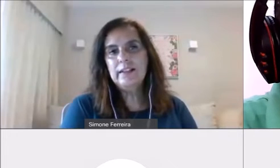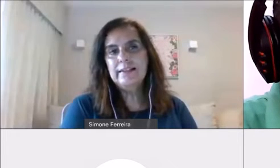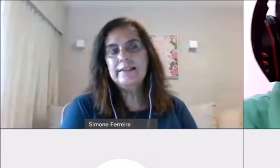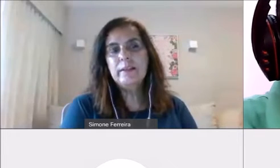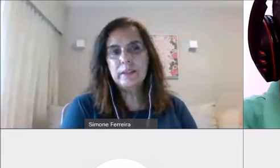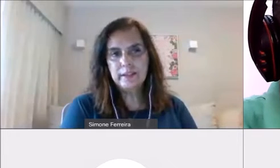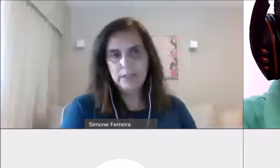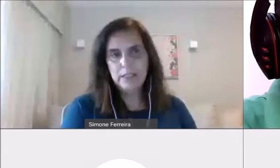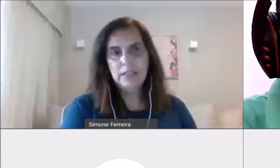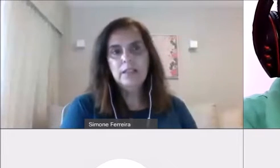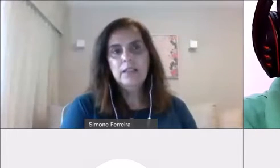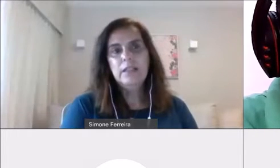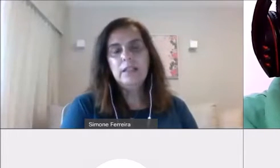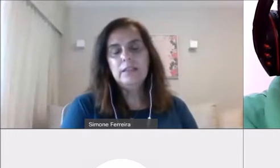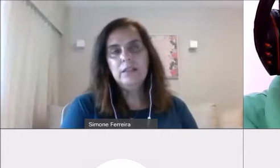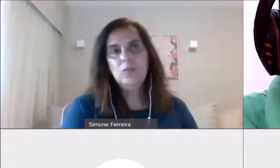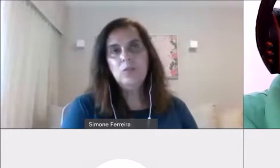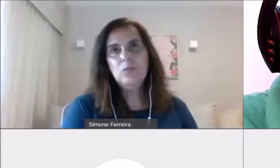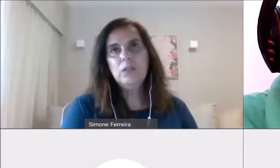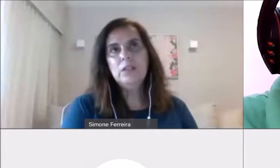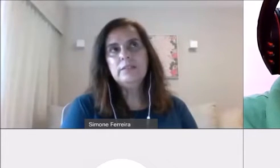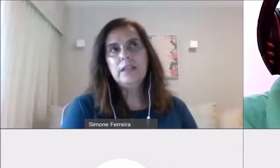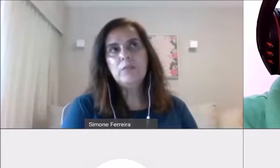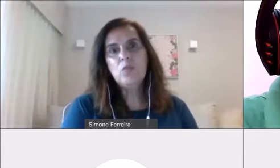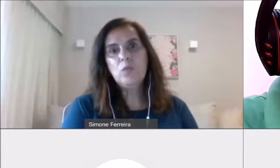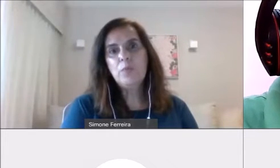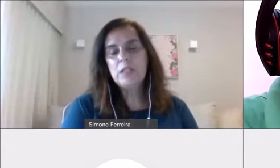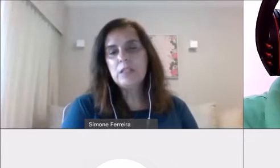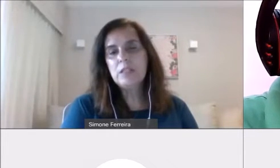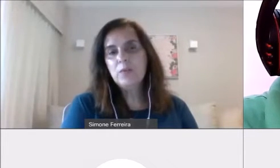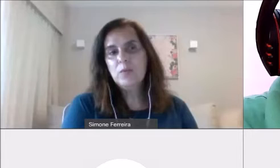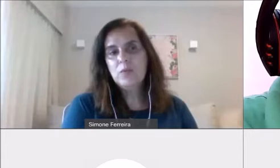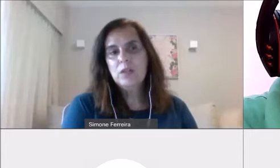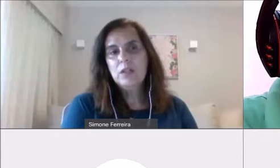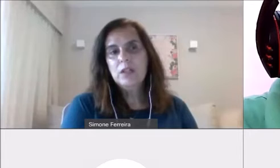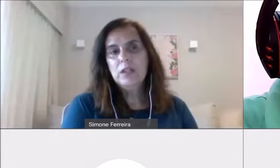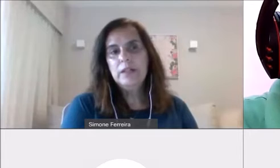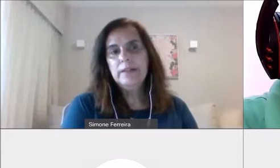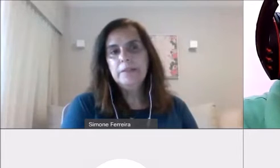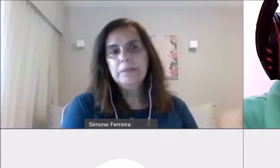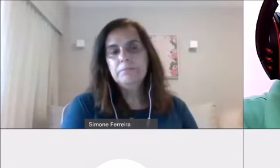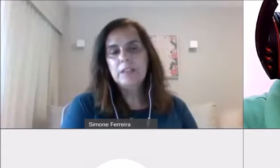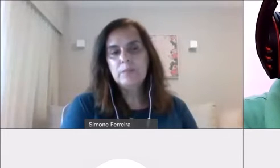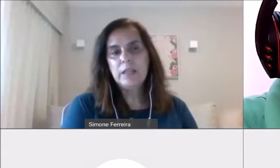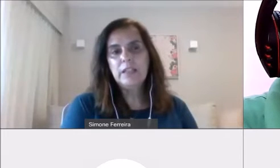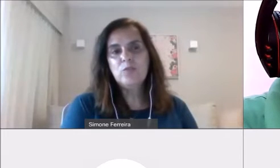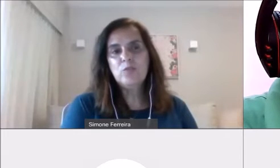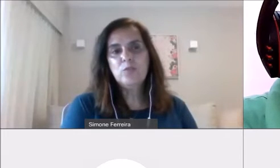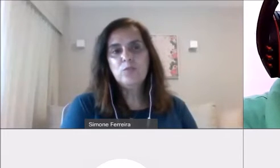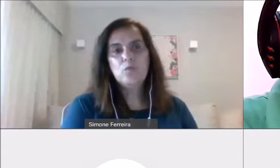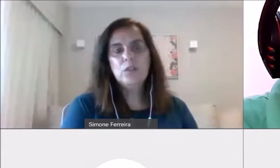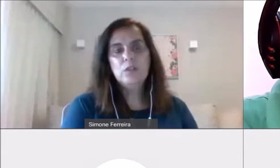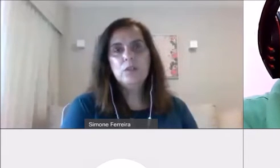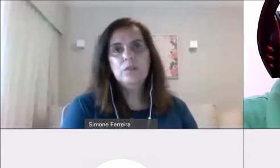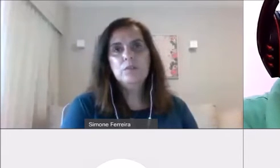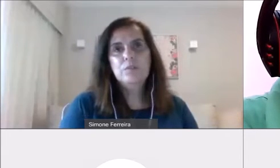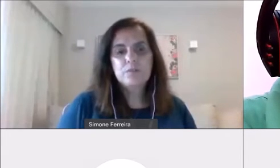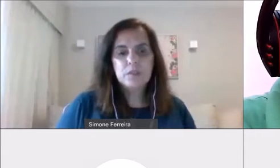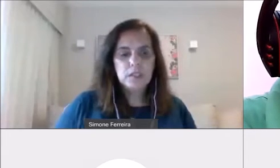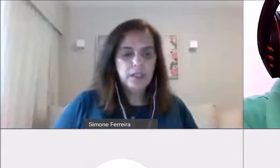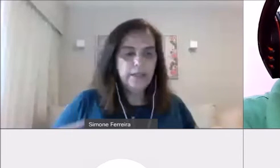se elas tivessem temas, temas como como, por exemplo,